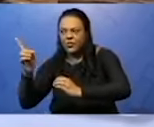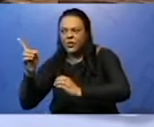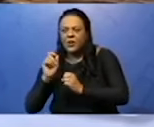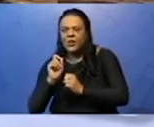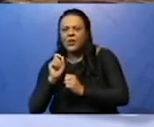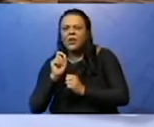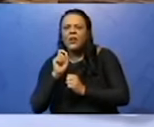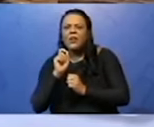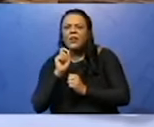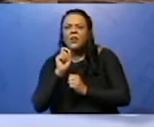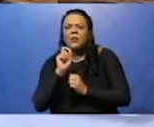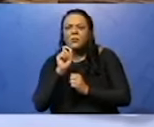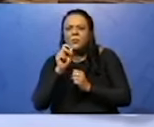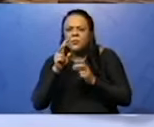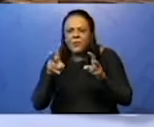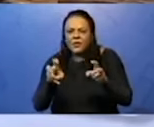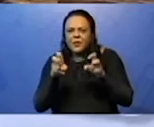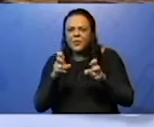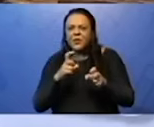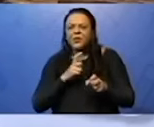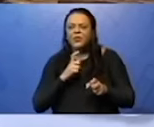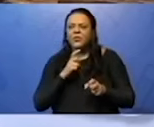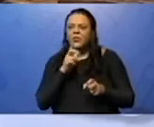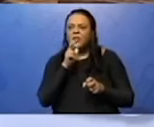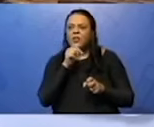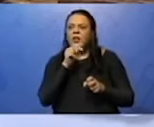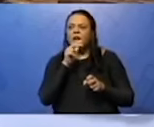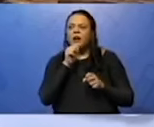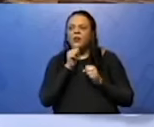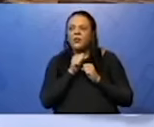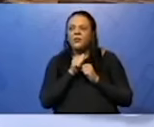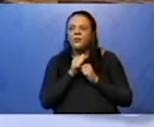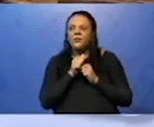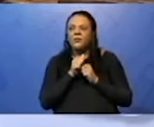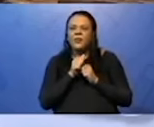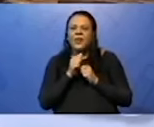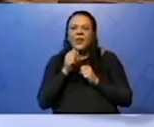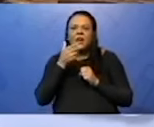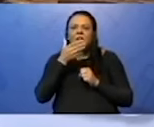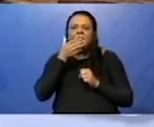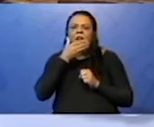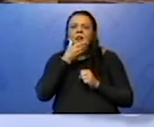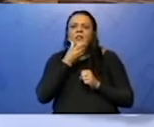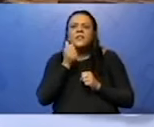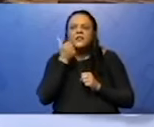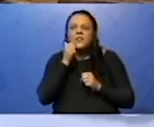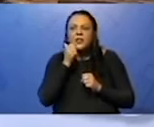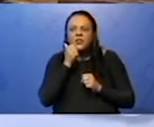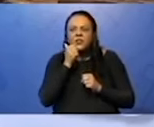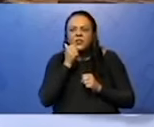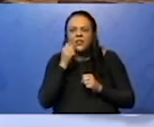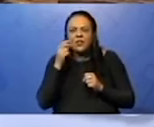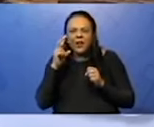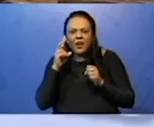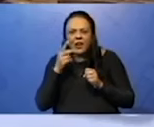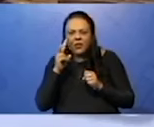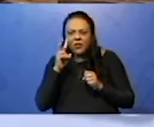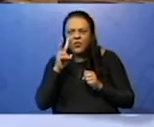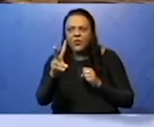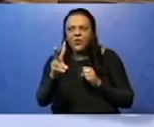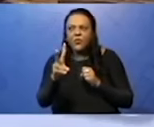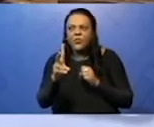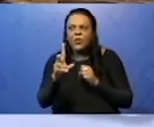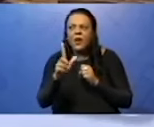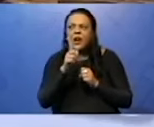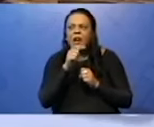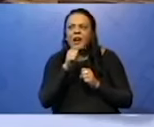Rio de 1500 quilômetros é descoberto em Marte. Ok, há água líquida em Marte. Já podemos ir até lá?